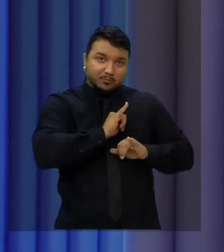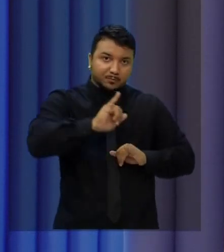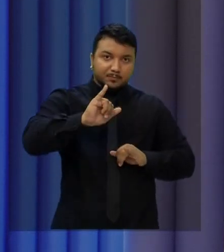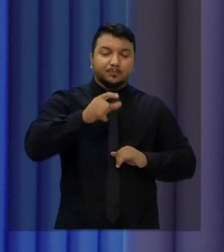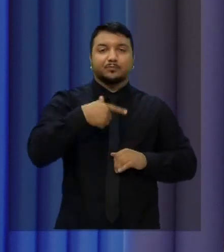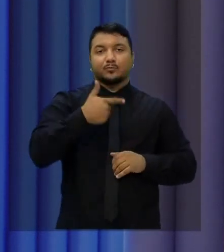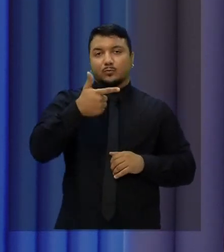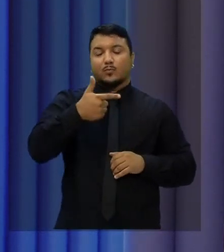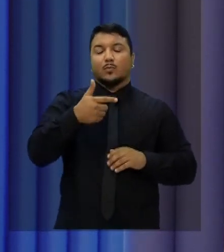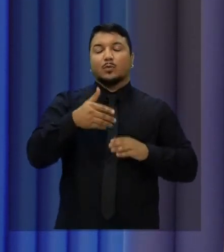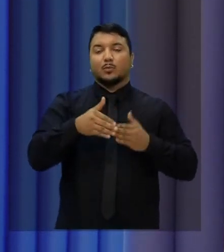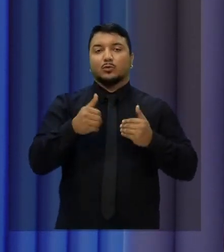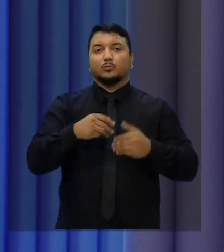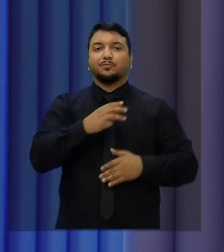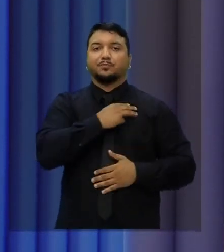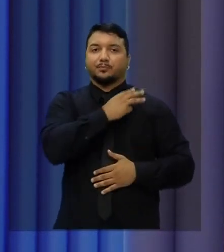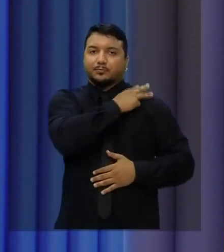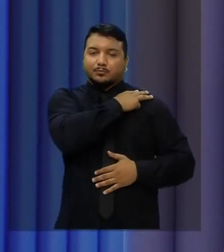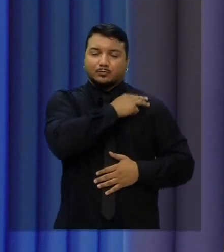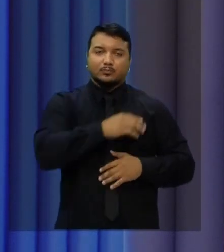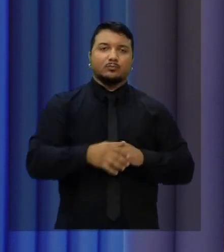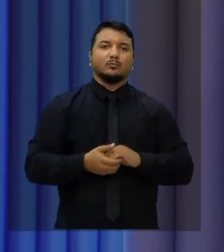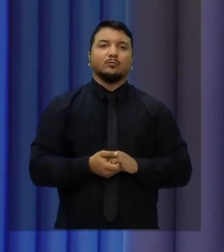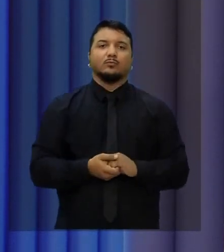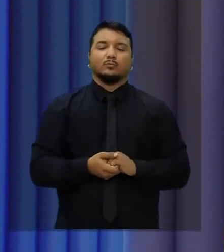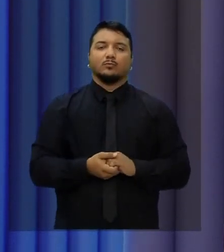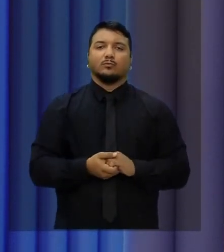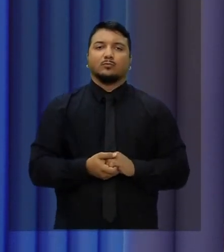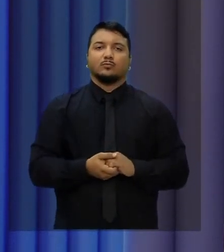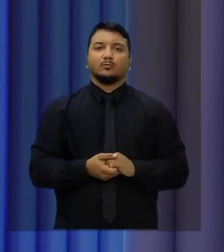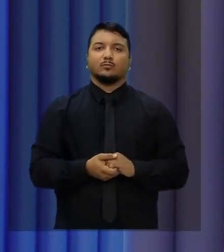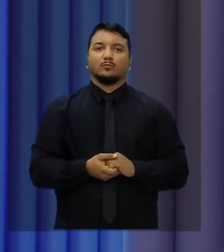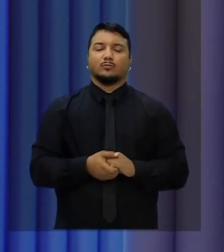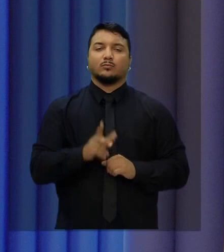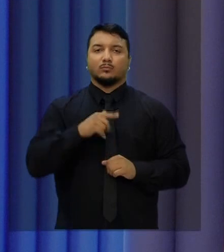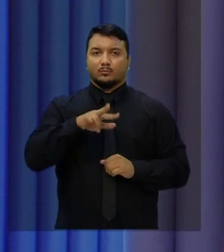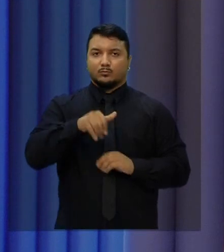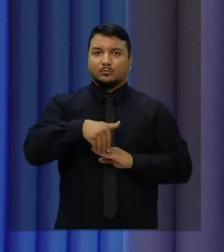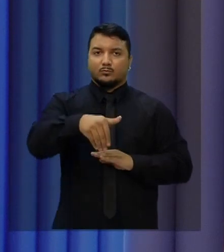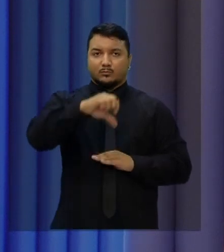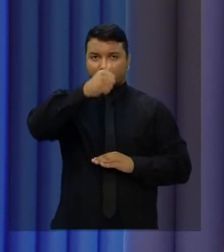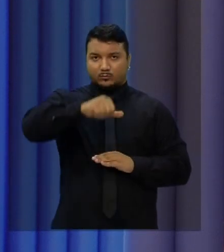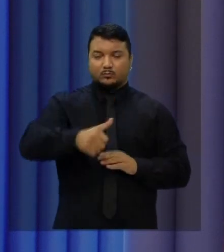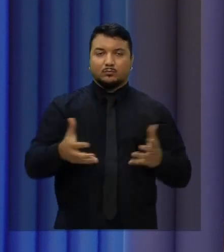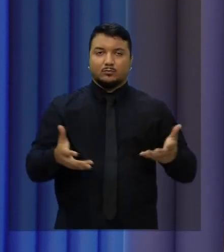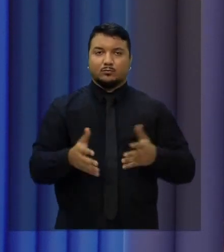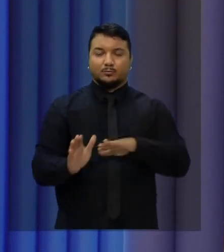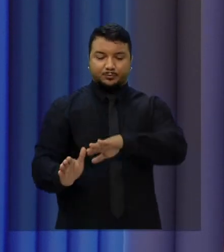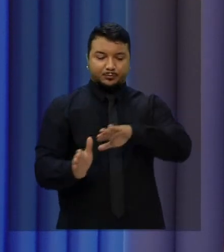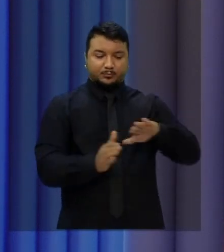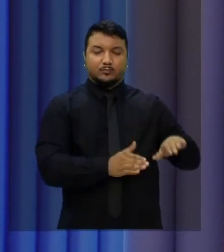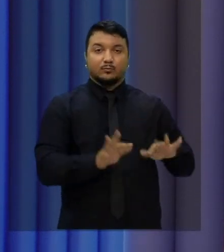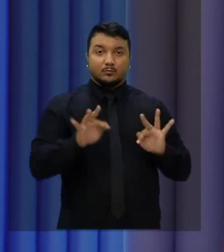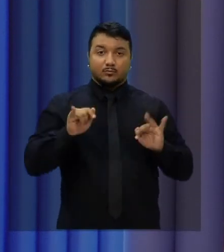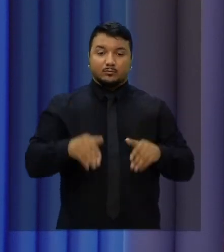pedidos de direito de resposta para o candidato Capitão Wagner, que serão avaliados. Bom, chegamos ao fim do primeiro bloco do